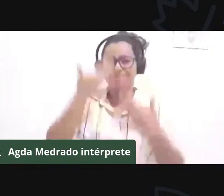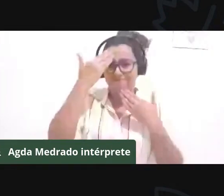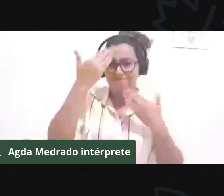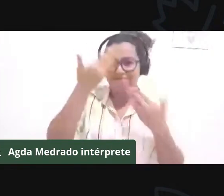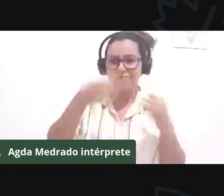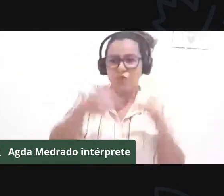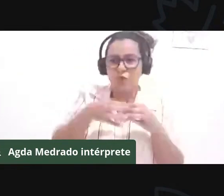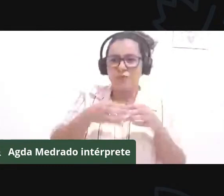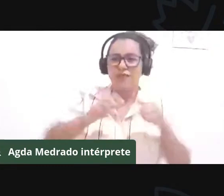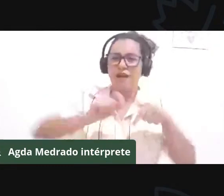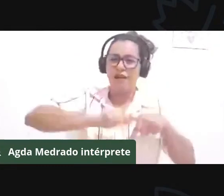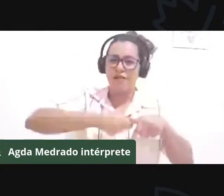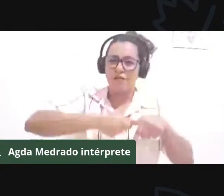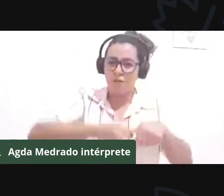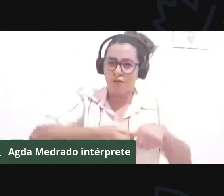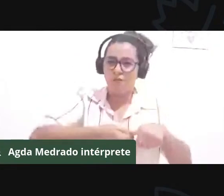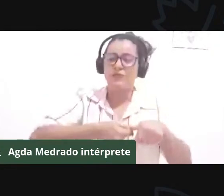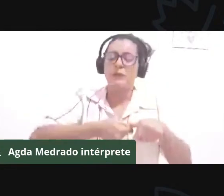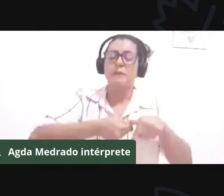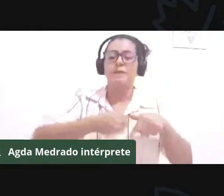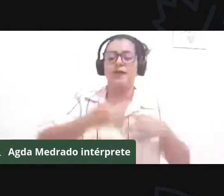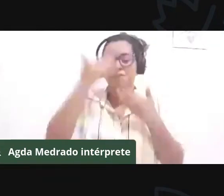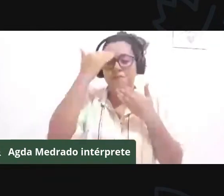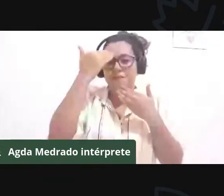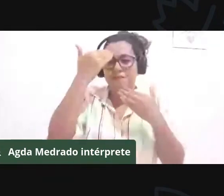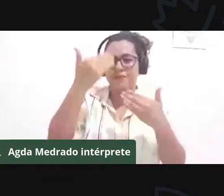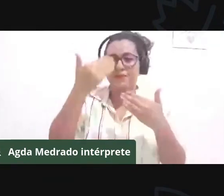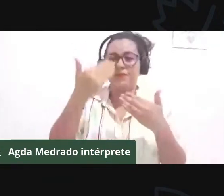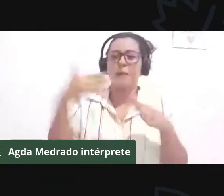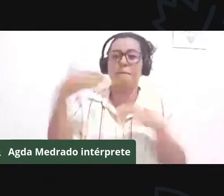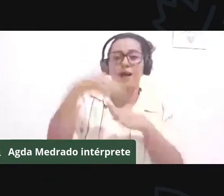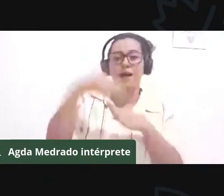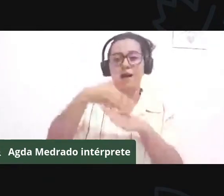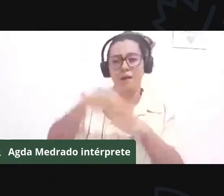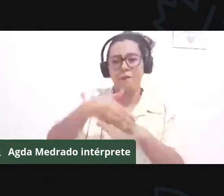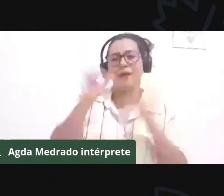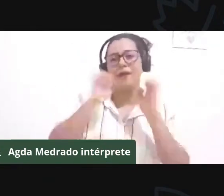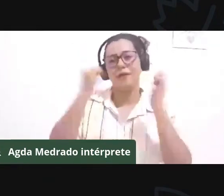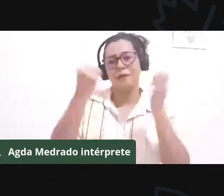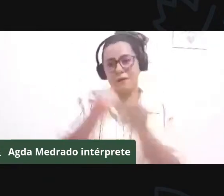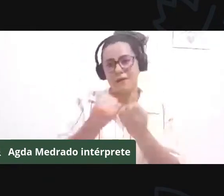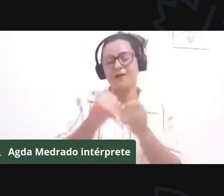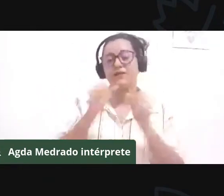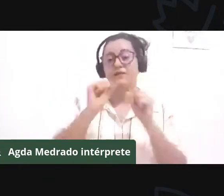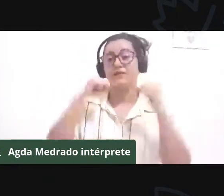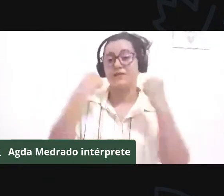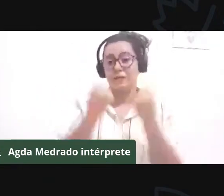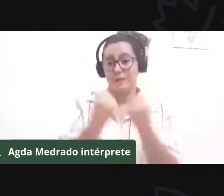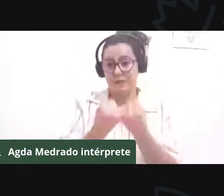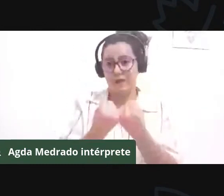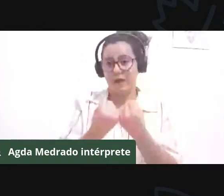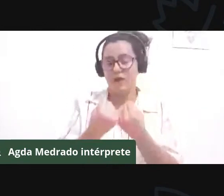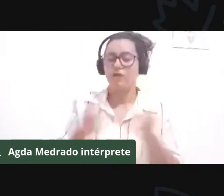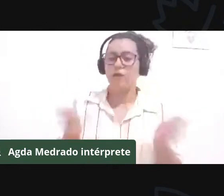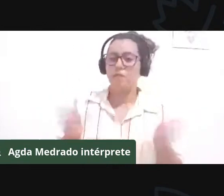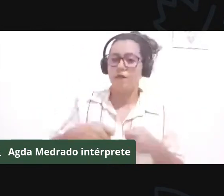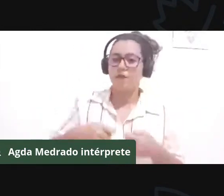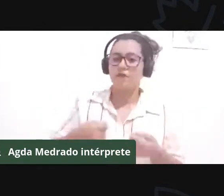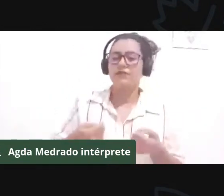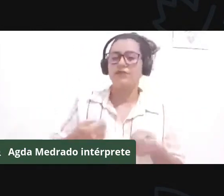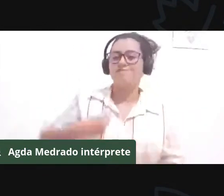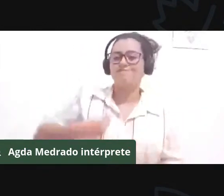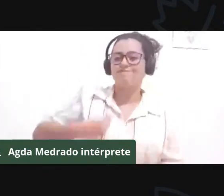desse seminário e podermos dar nossa contribuição enquanto PCTs desse país.